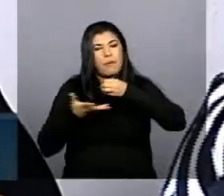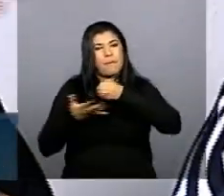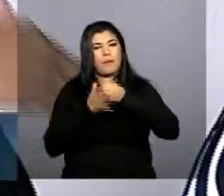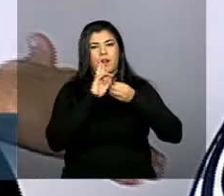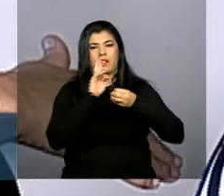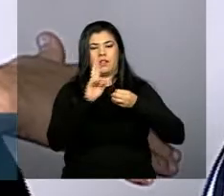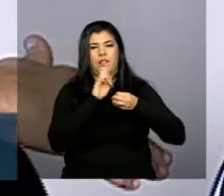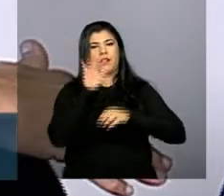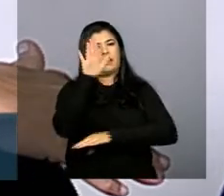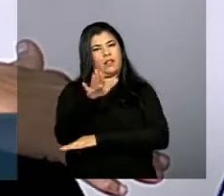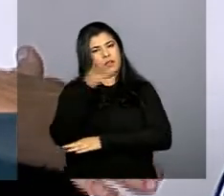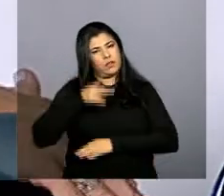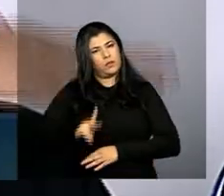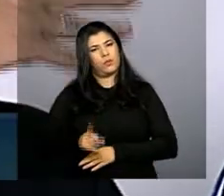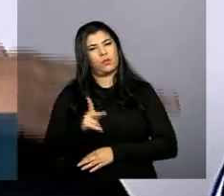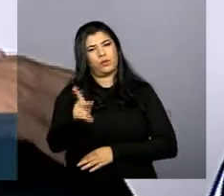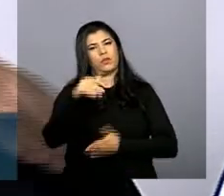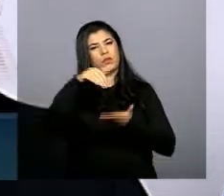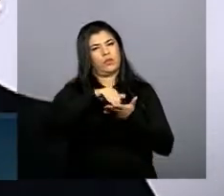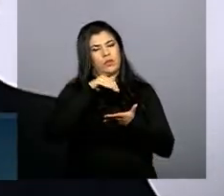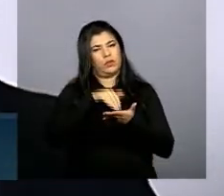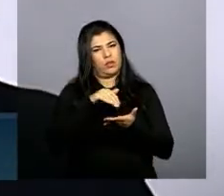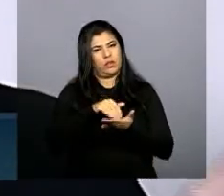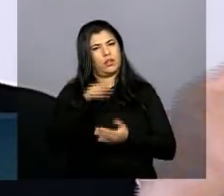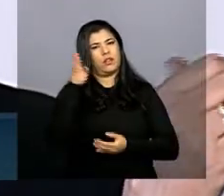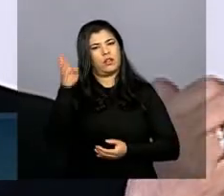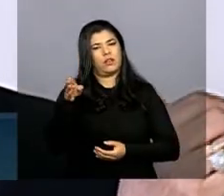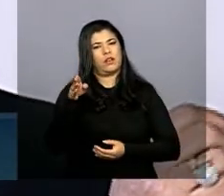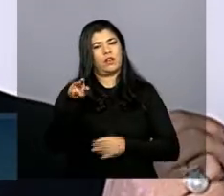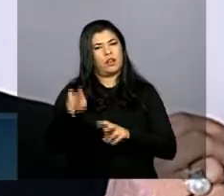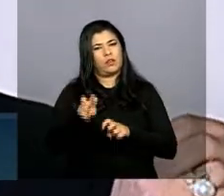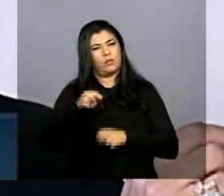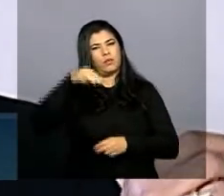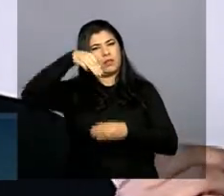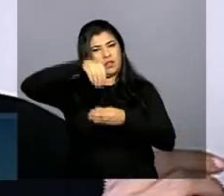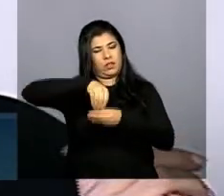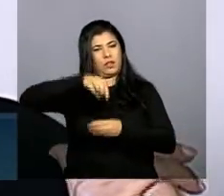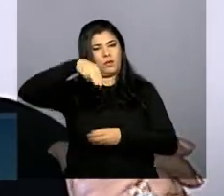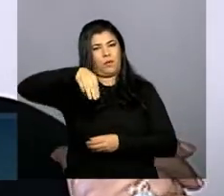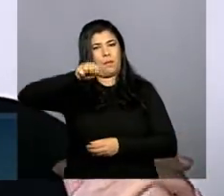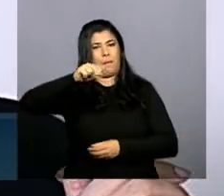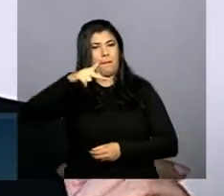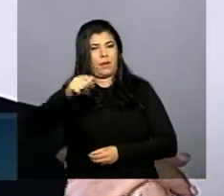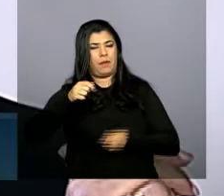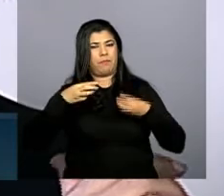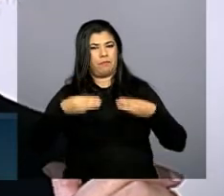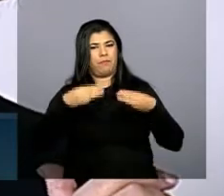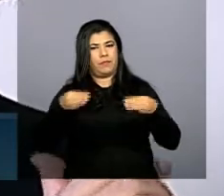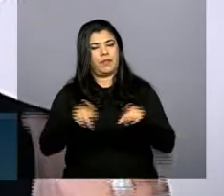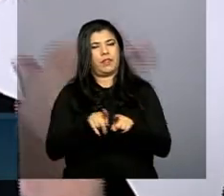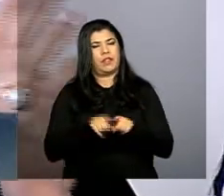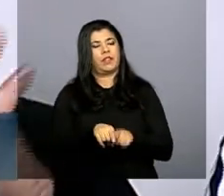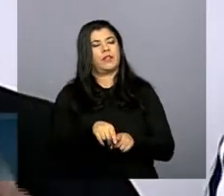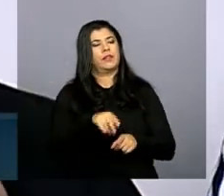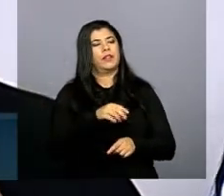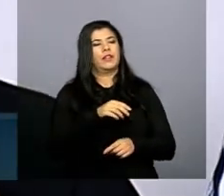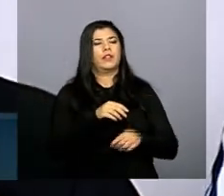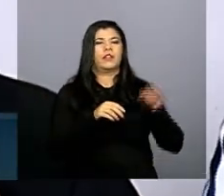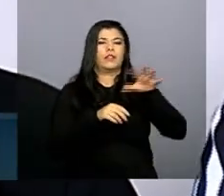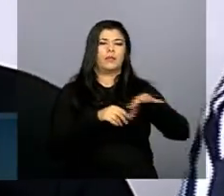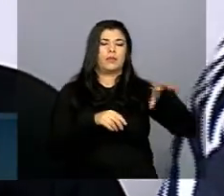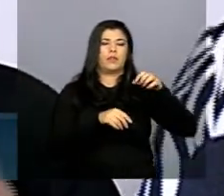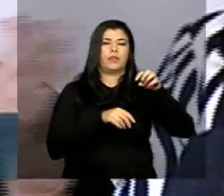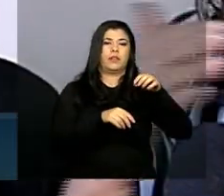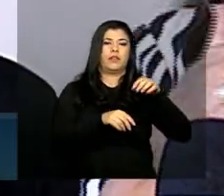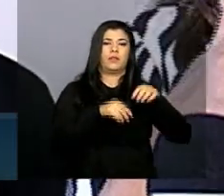a tarde segue a reunião com o secretário de agricultura no mapa e nós seguimos a reunião com o secretário de presidente mesmo porque se a ministra Isabela chegar ao mês